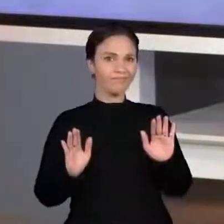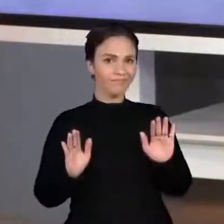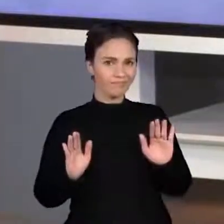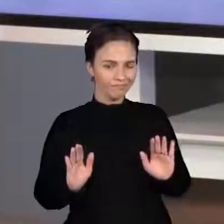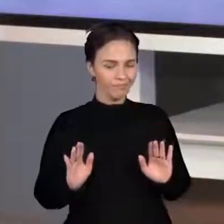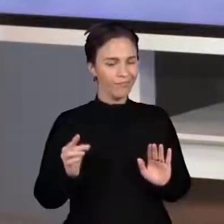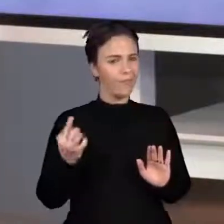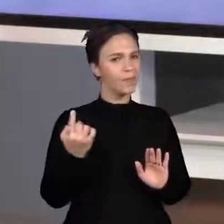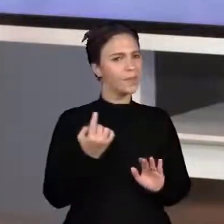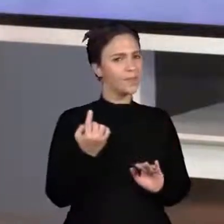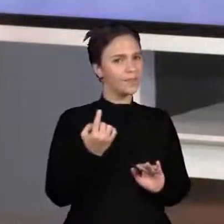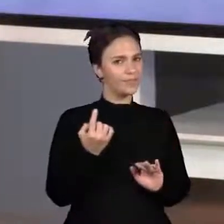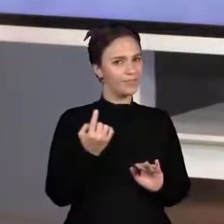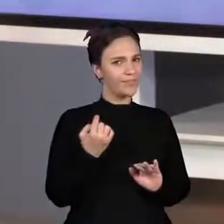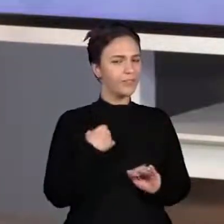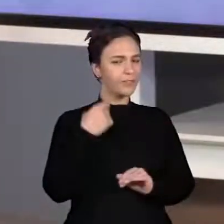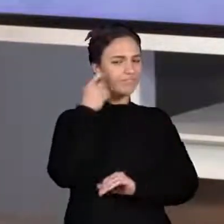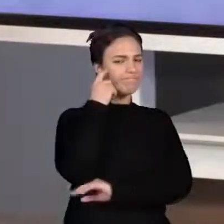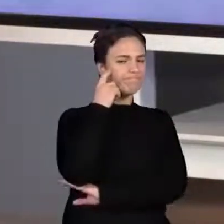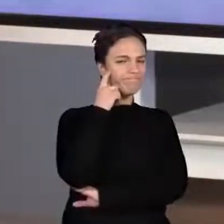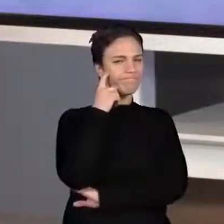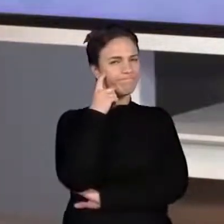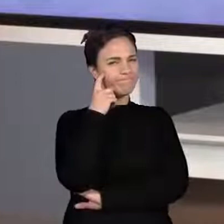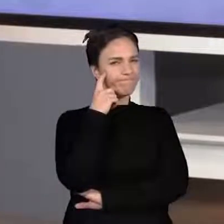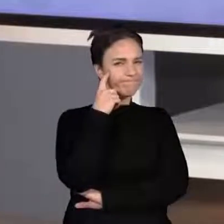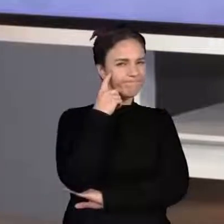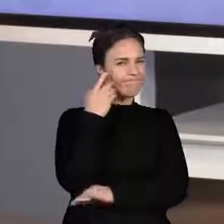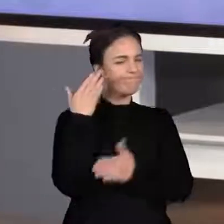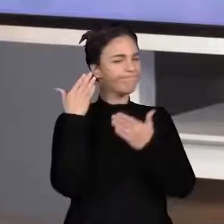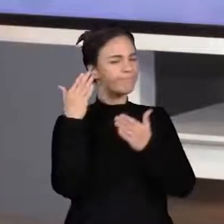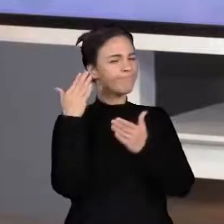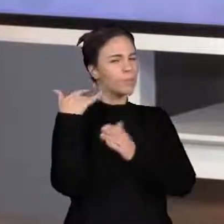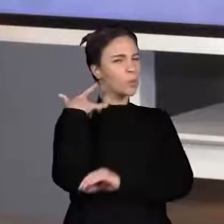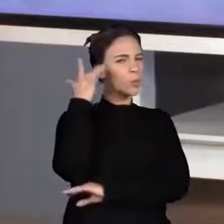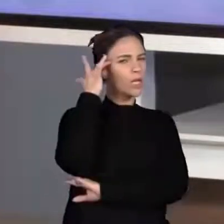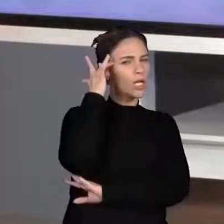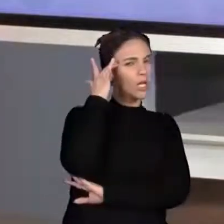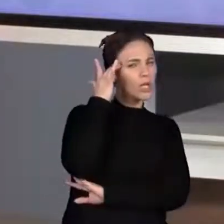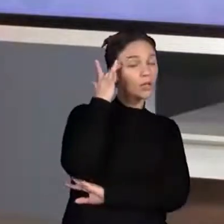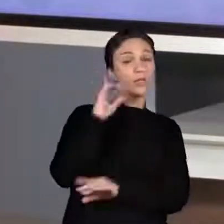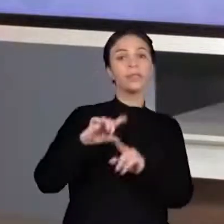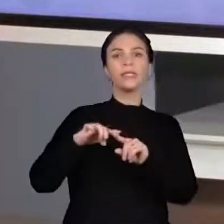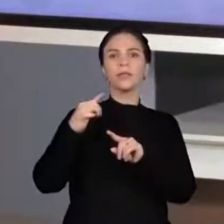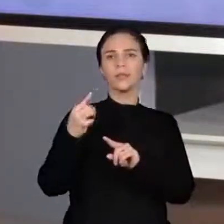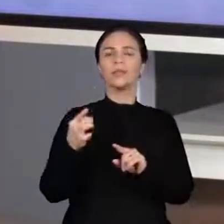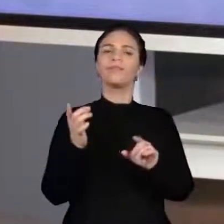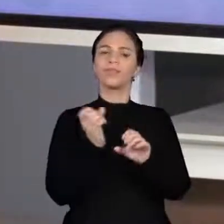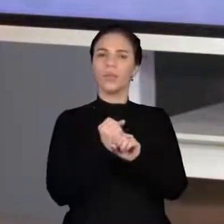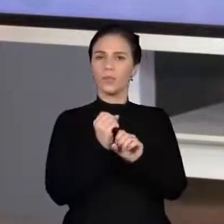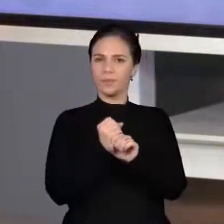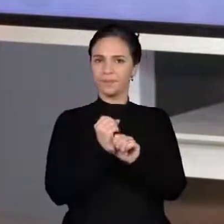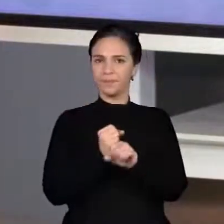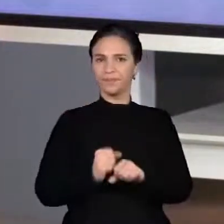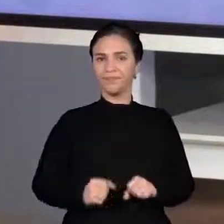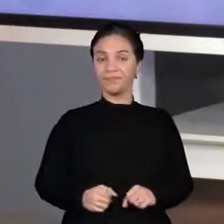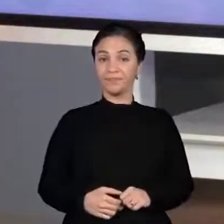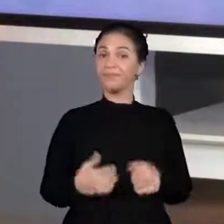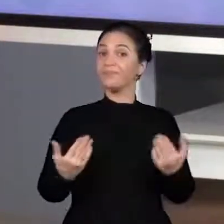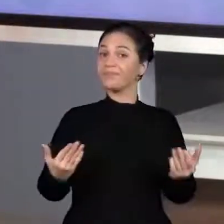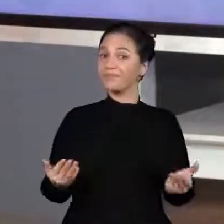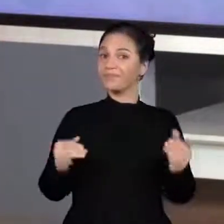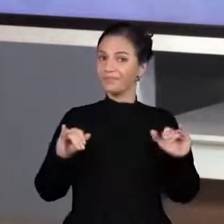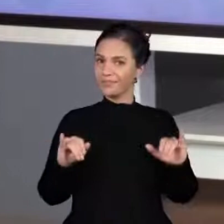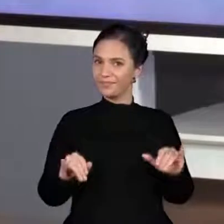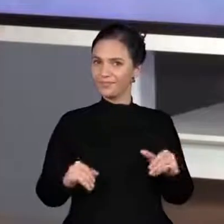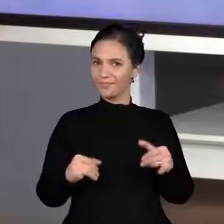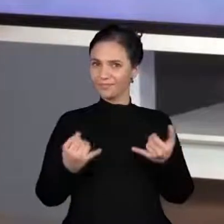primeiro estimar para depois calcular. Para isso, já vai separando